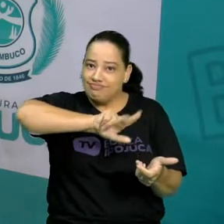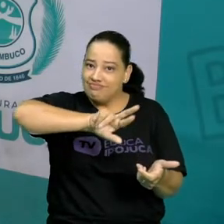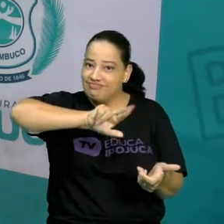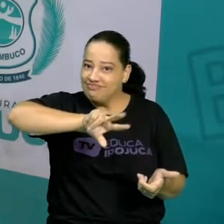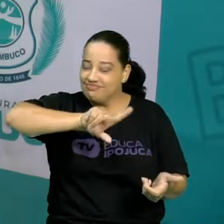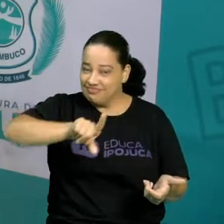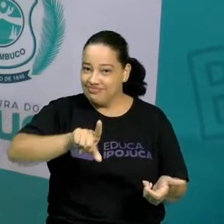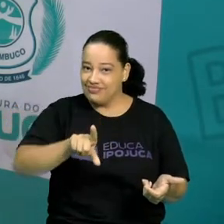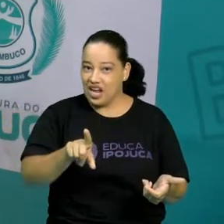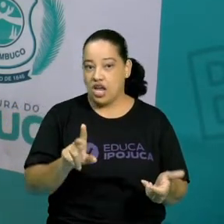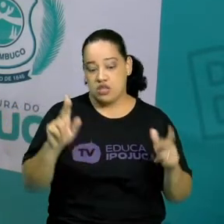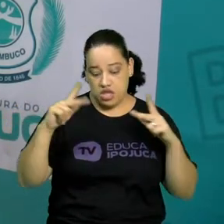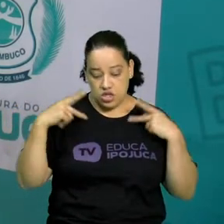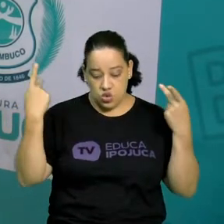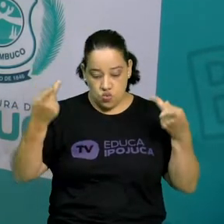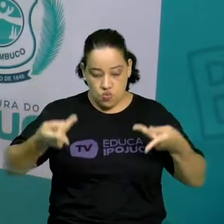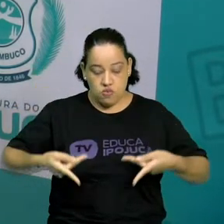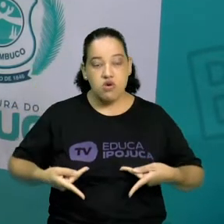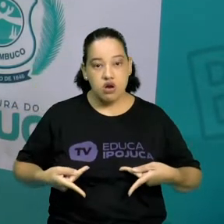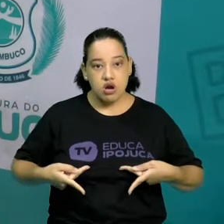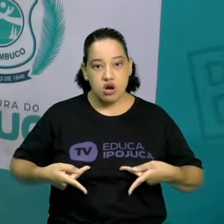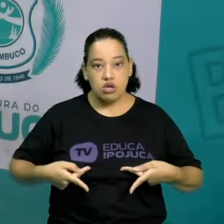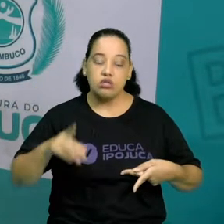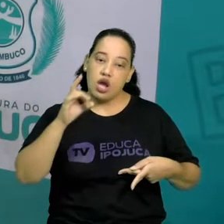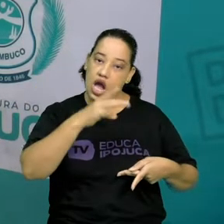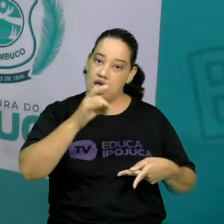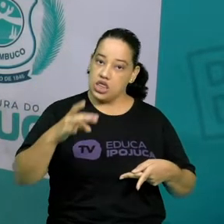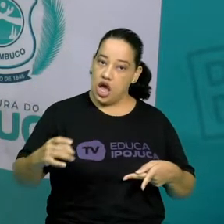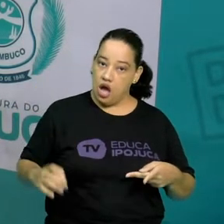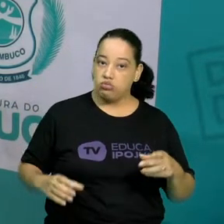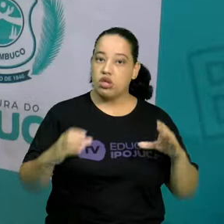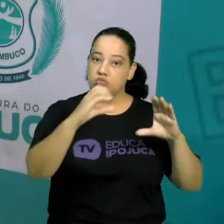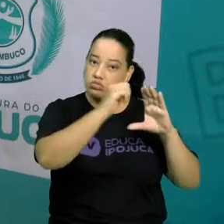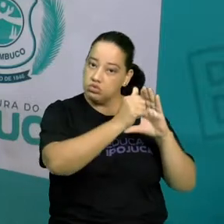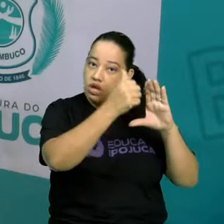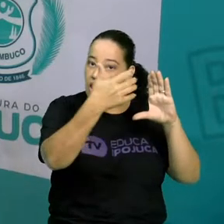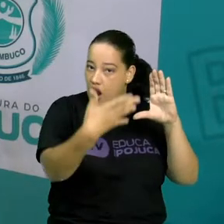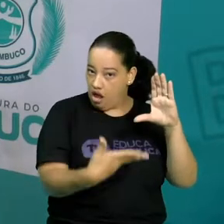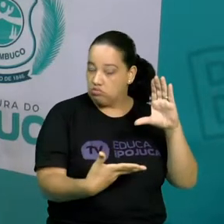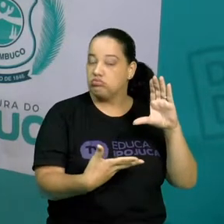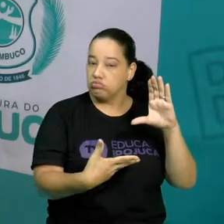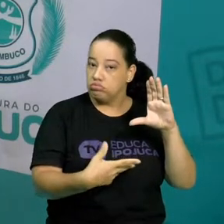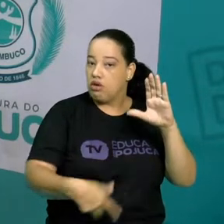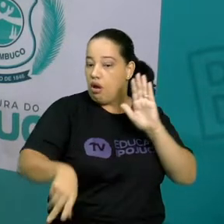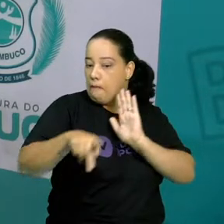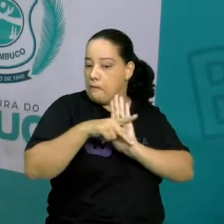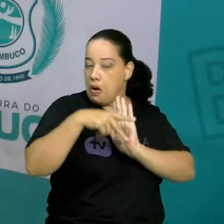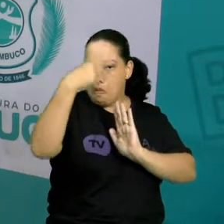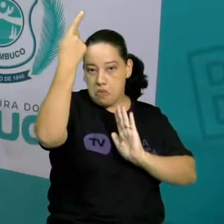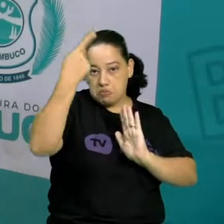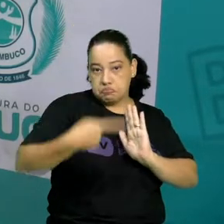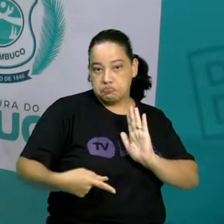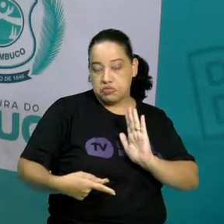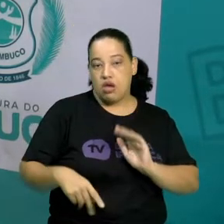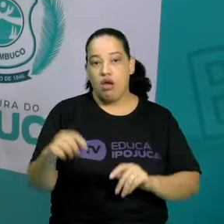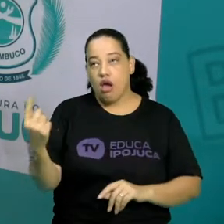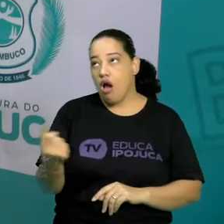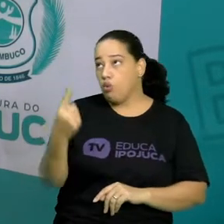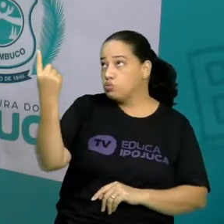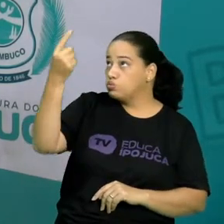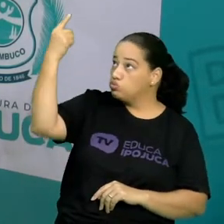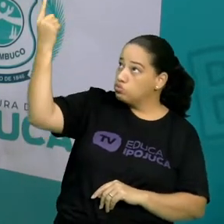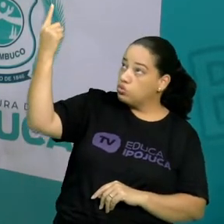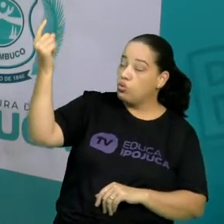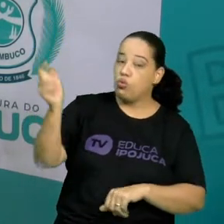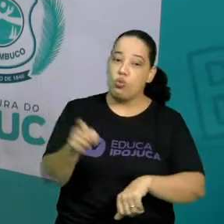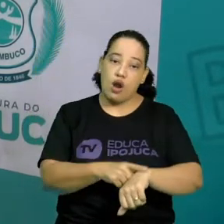ser humano, elas possuem as suas próprias características, próprias como a altura, a